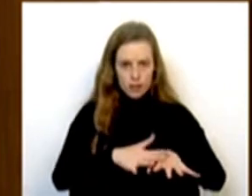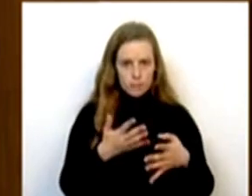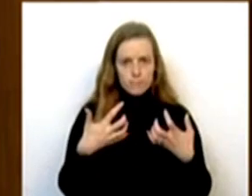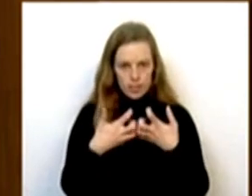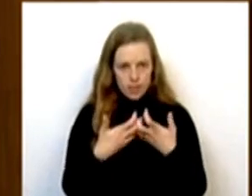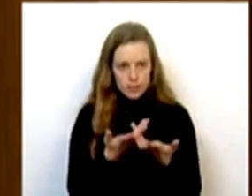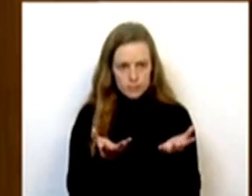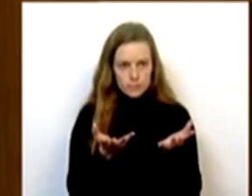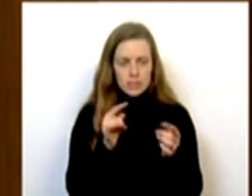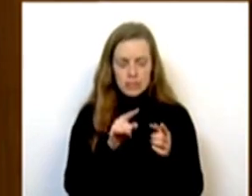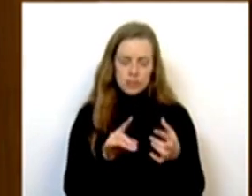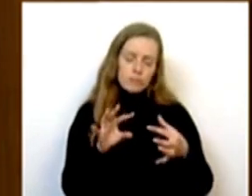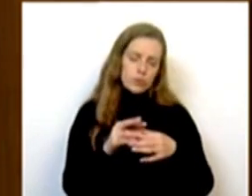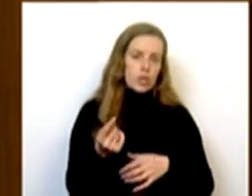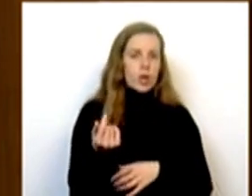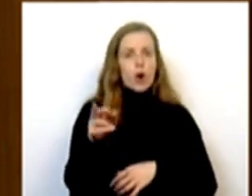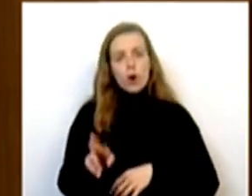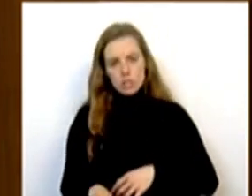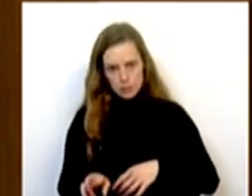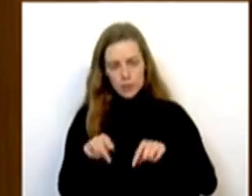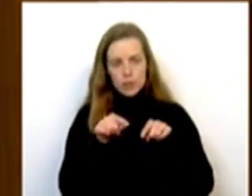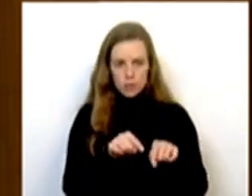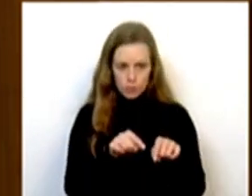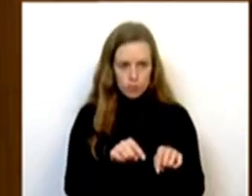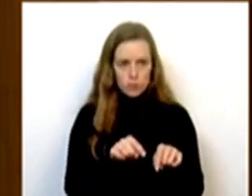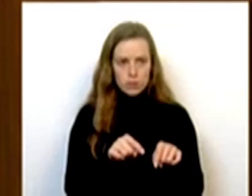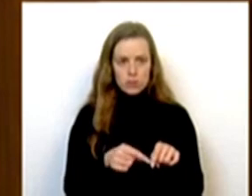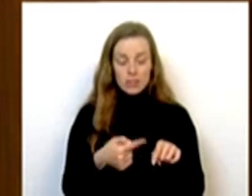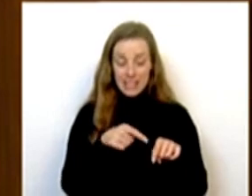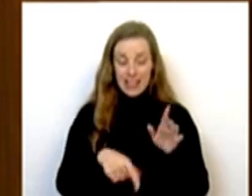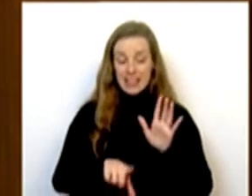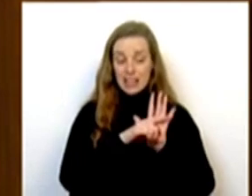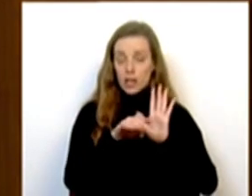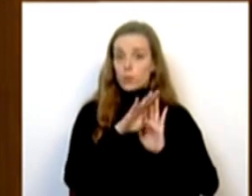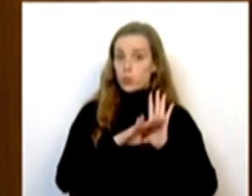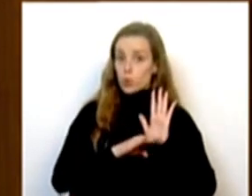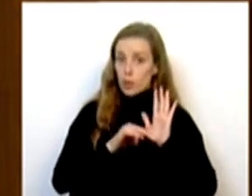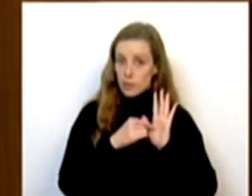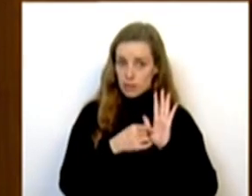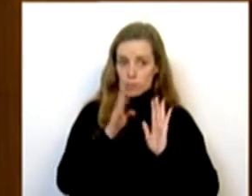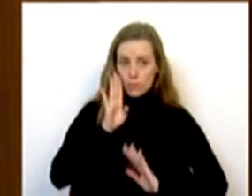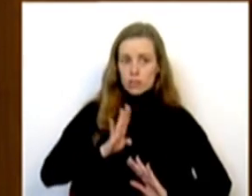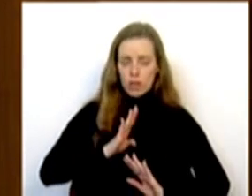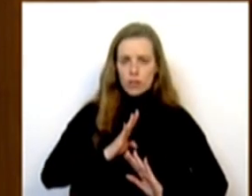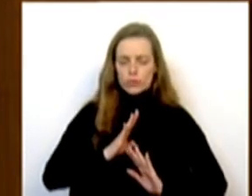orçamento e, já agora, Sr. Deputado, a lei de programação militar não tem, nunca teve, cativações.